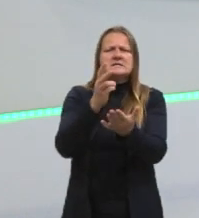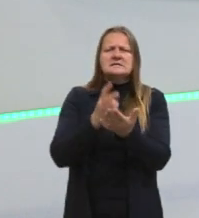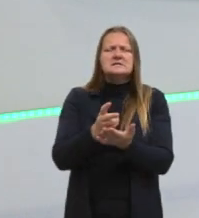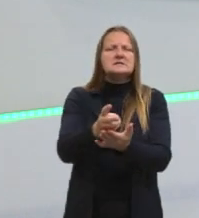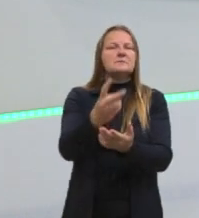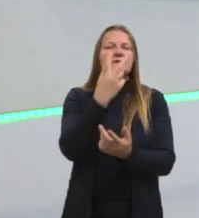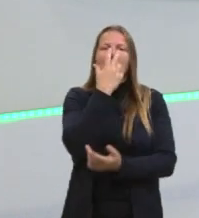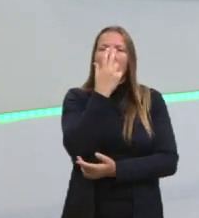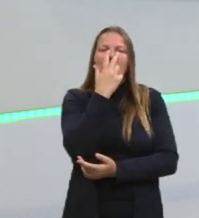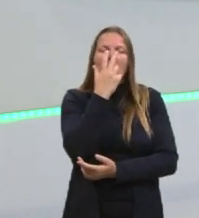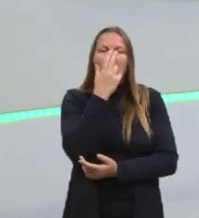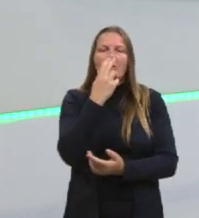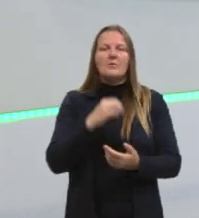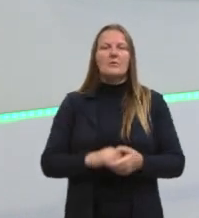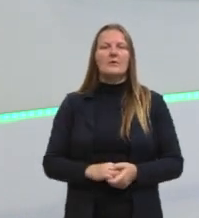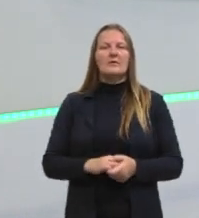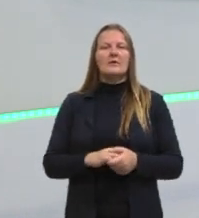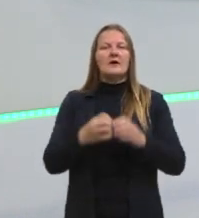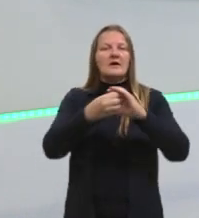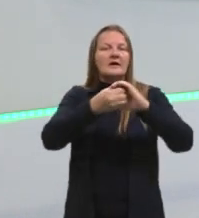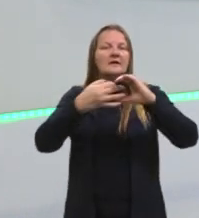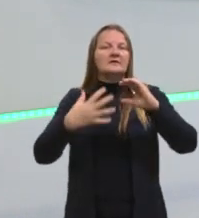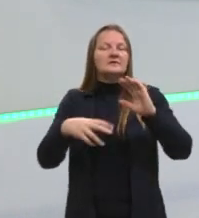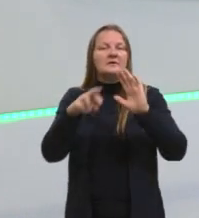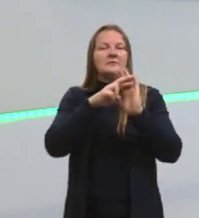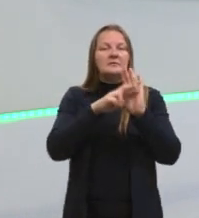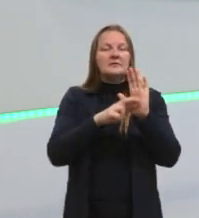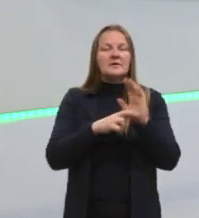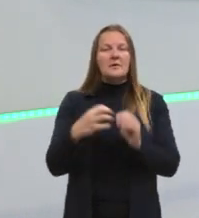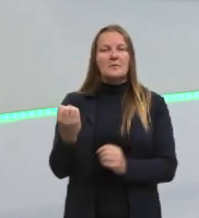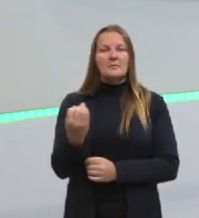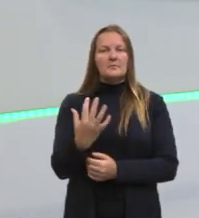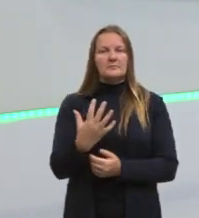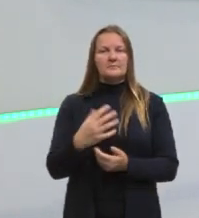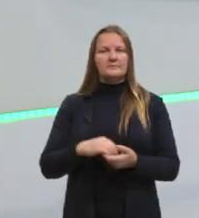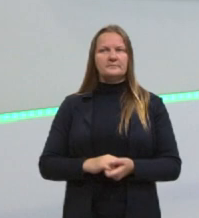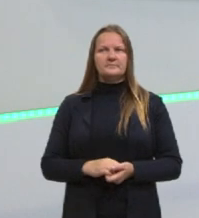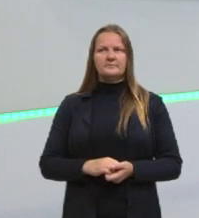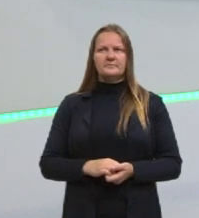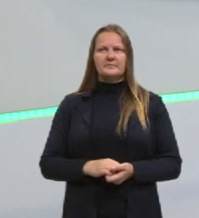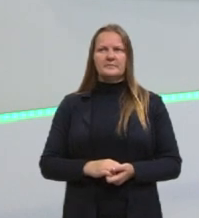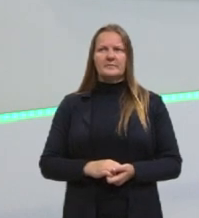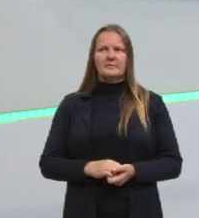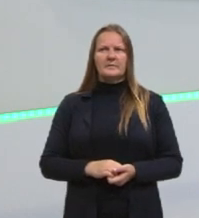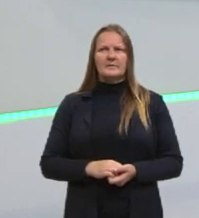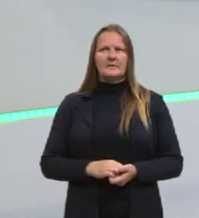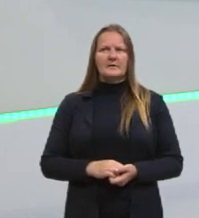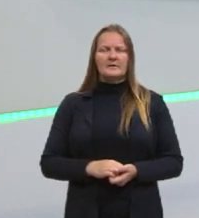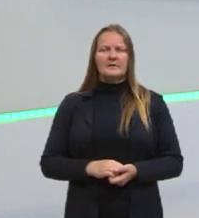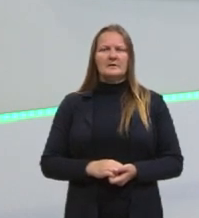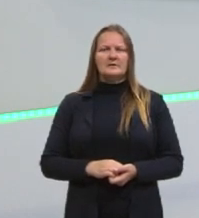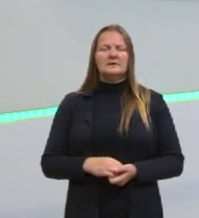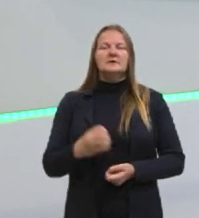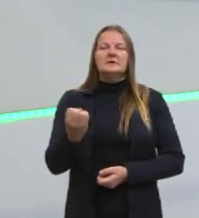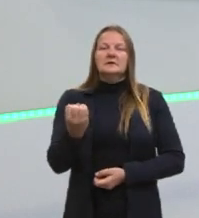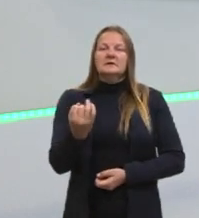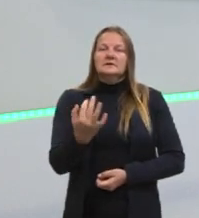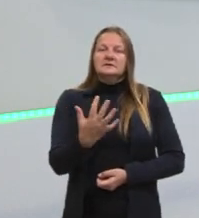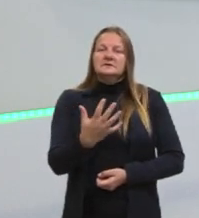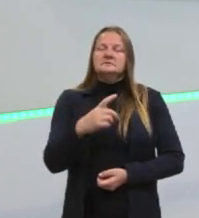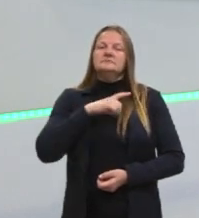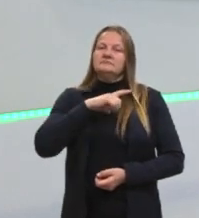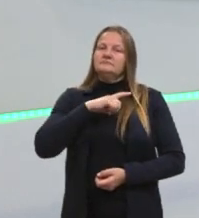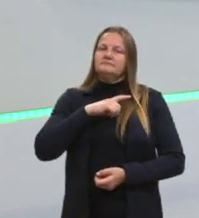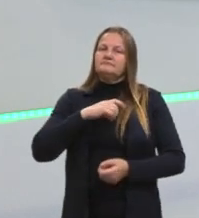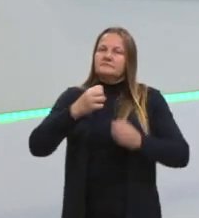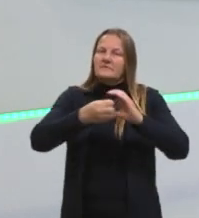E são bem aspectos e linguagens da modernidade. Então, olha só, a modernidade é caracterizada